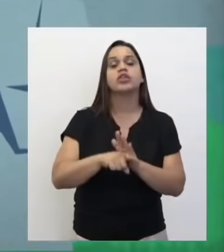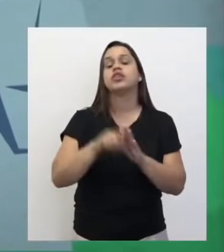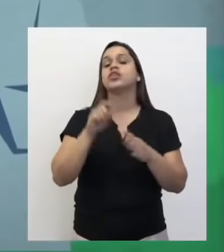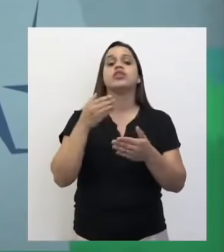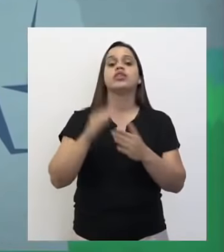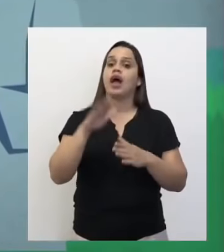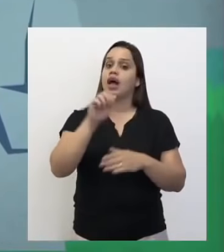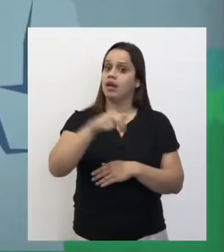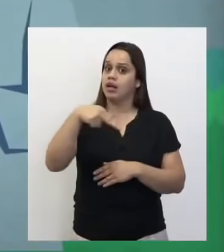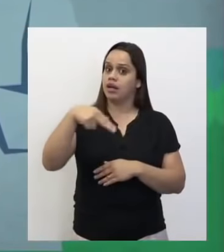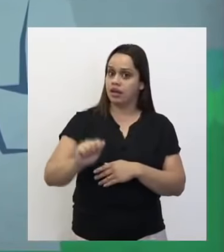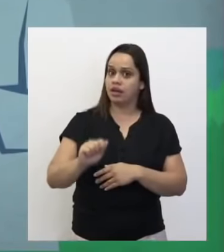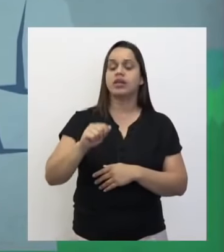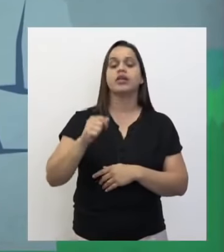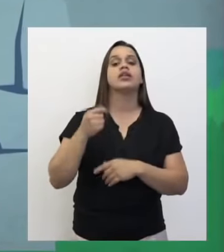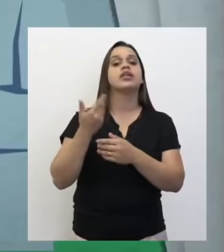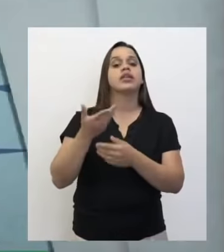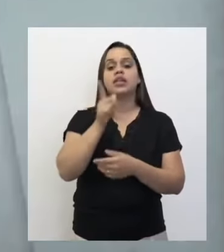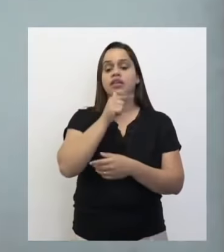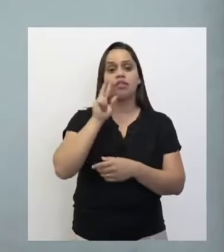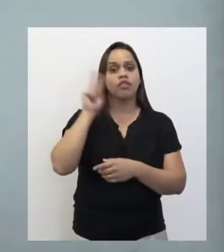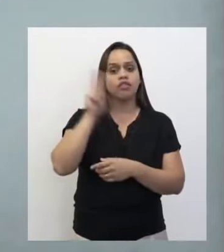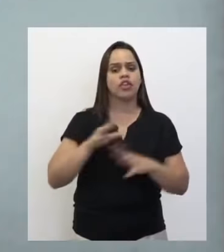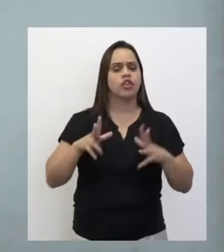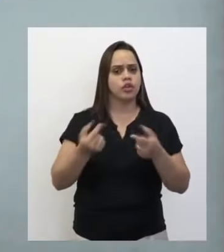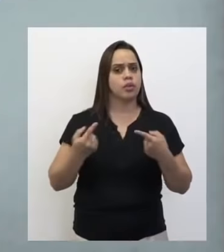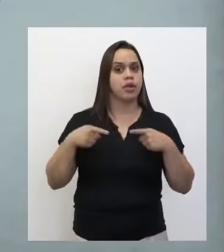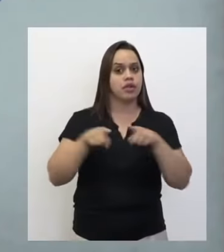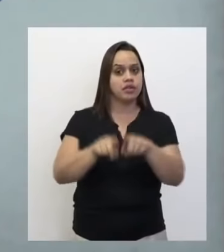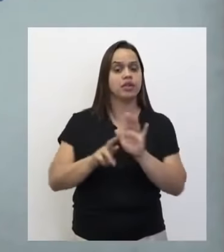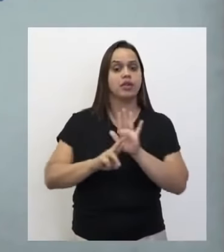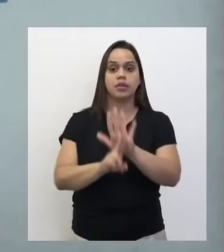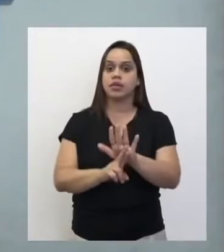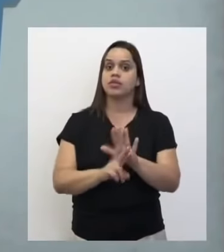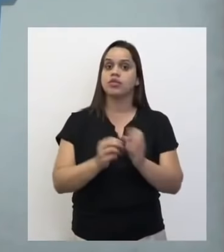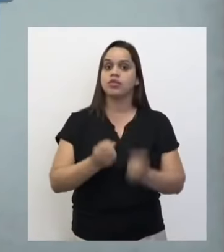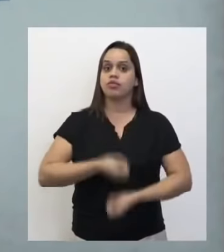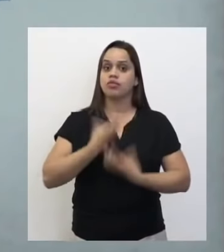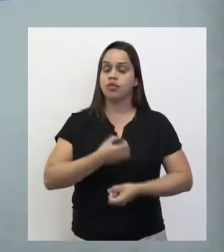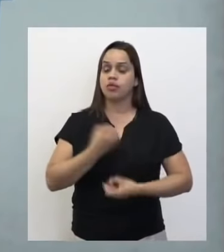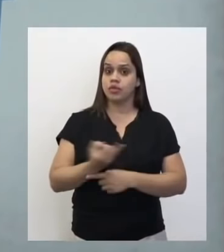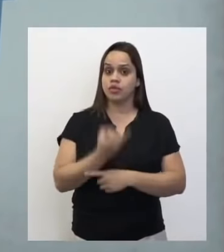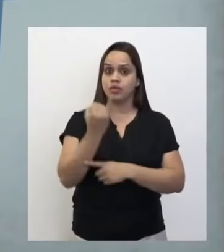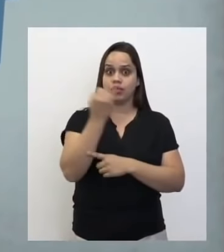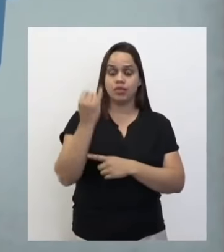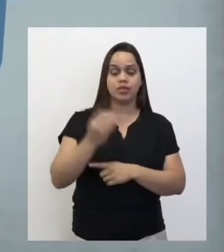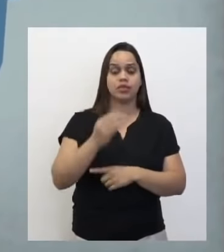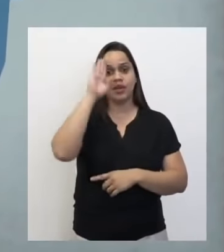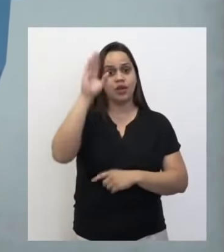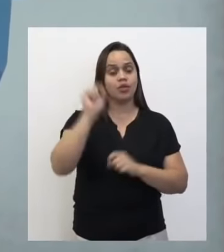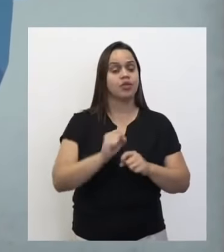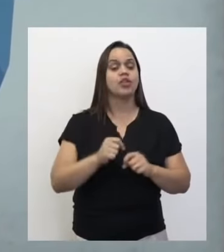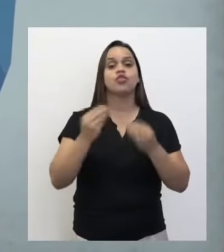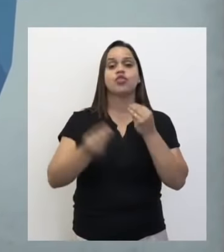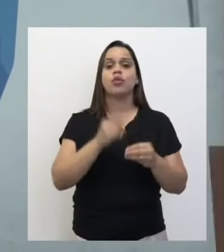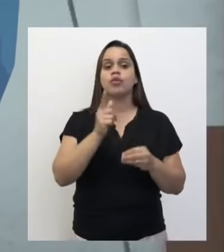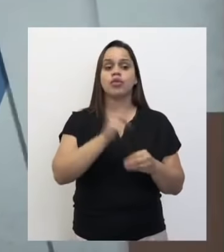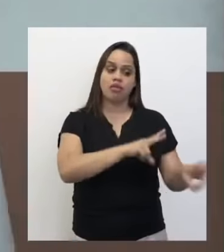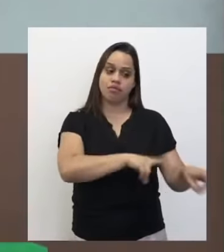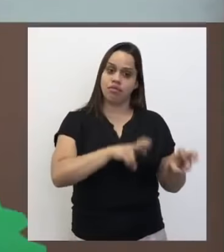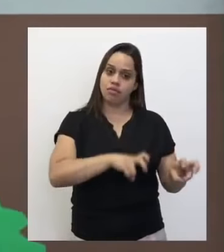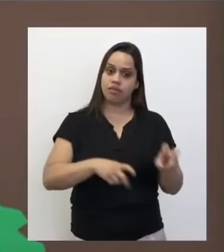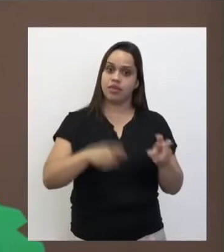consolida resultados próprios e de várias parcerias e apresenta informações inéditas sobre a agricultura irrigada no Brasil.